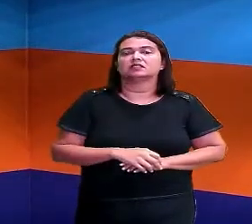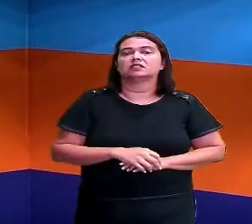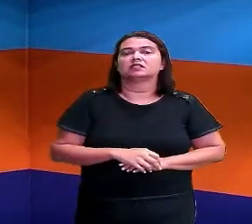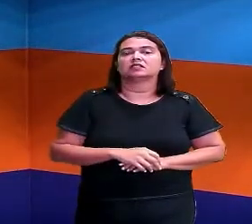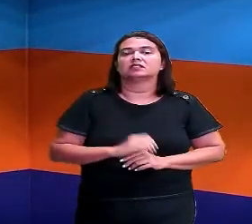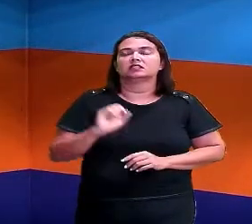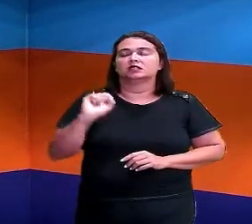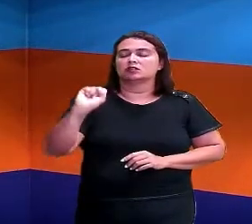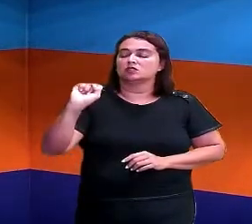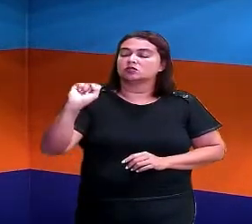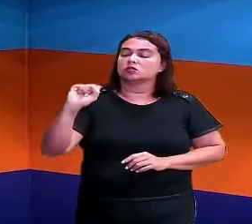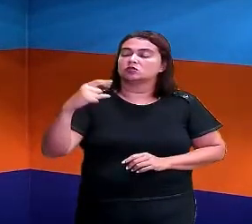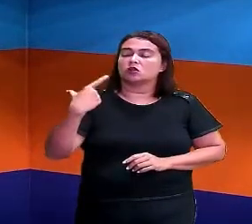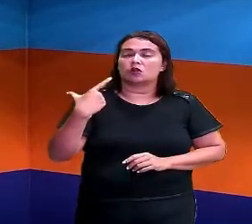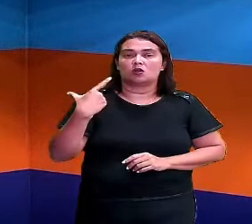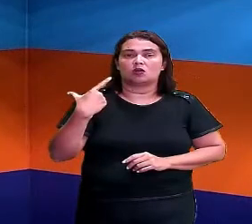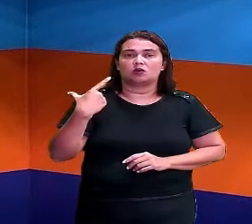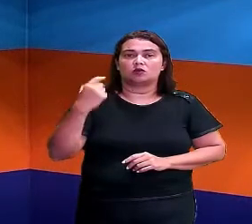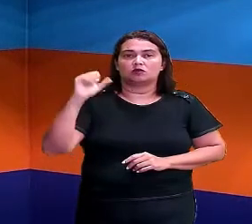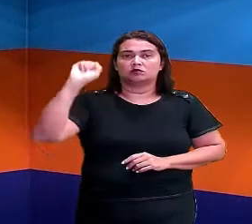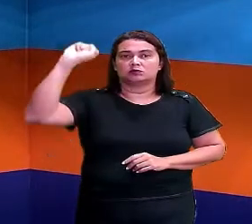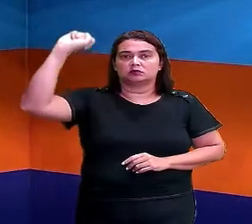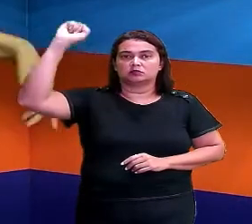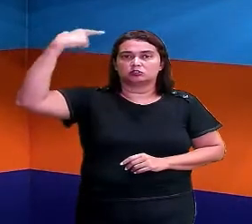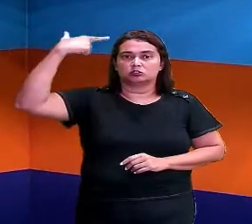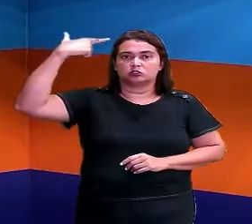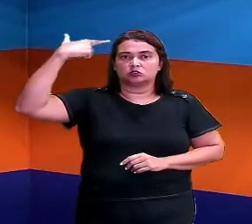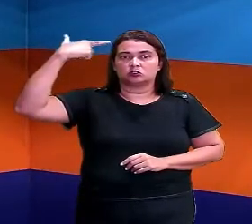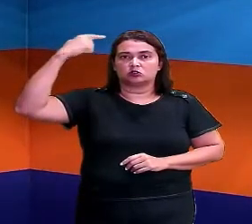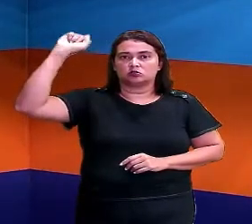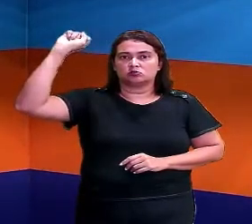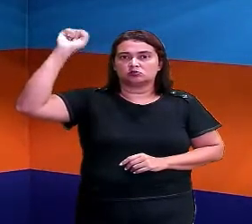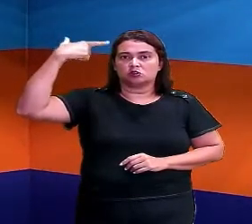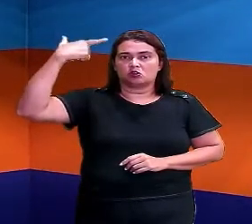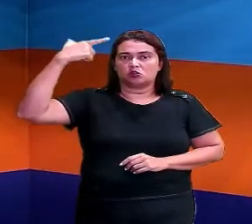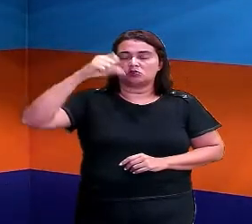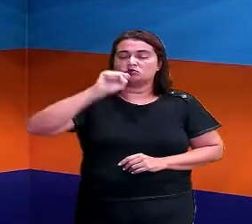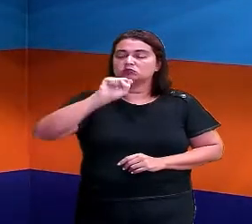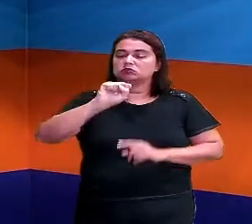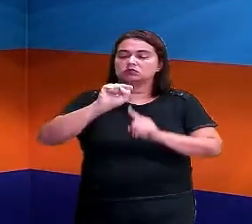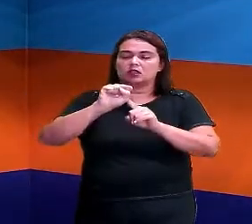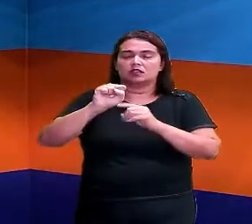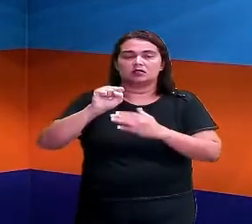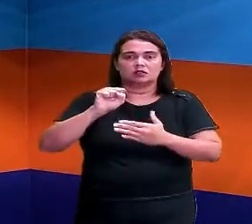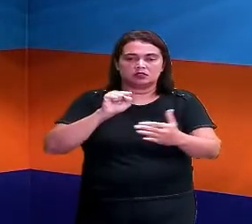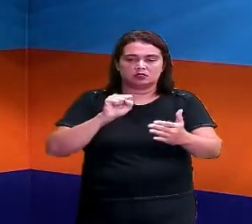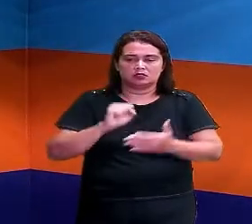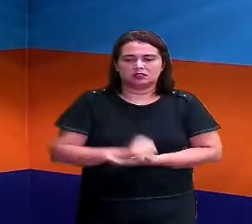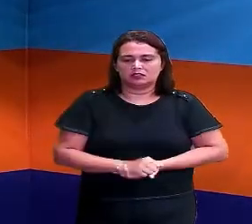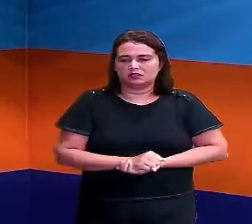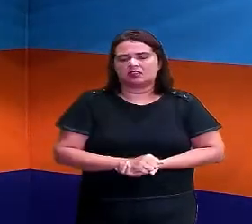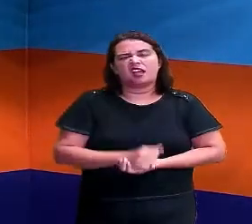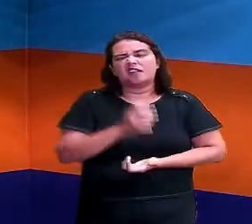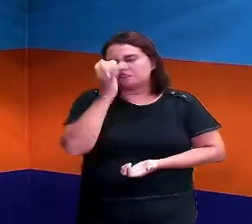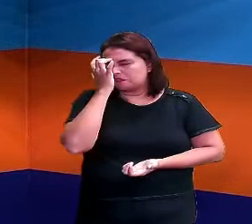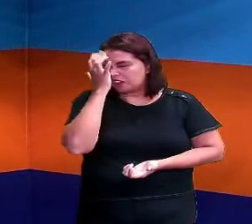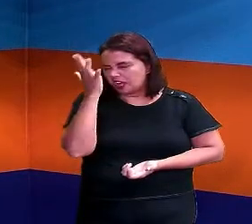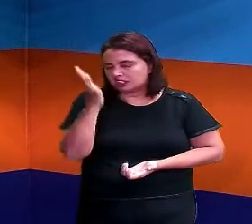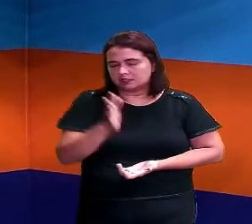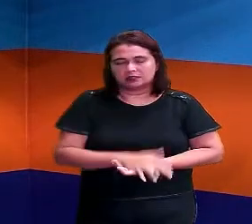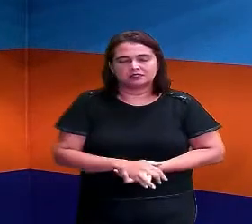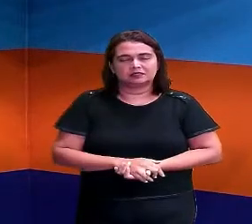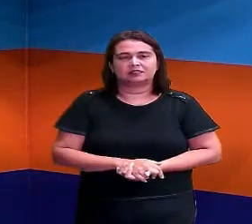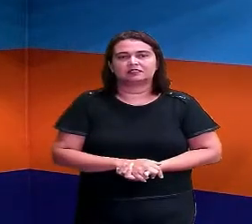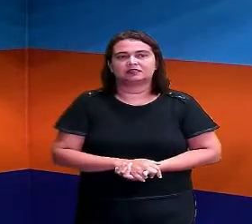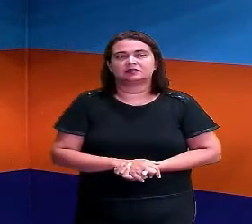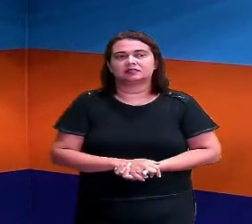o Sol com a letrinha S. Tá bom? É fácil, é simples, como a